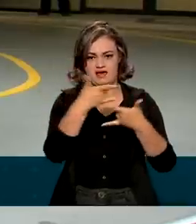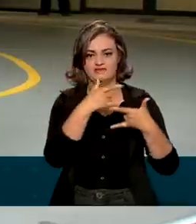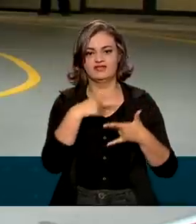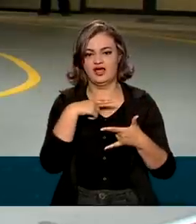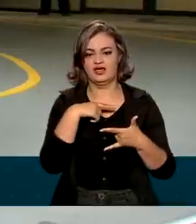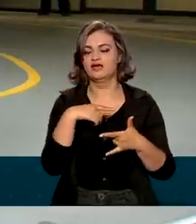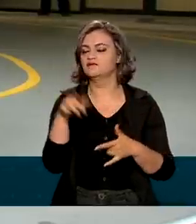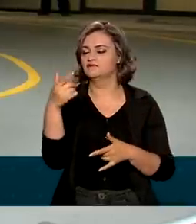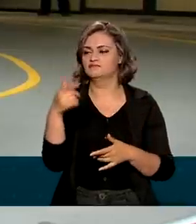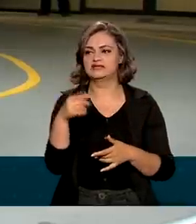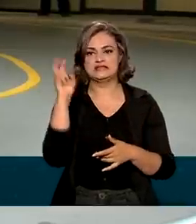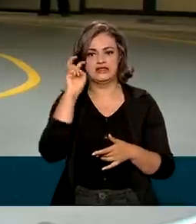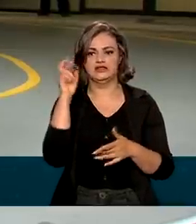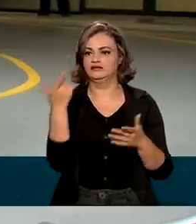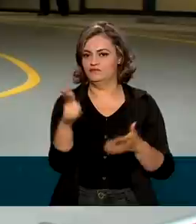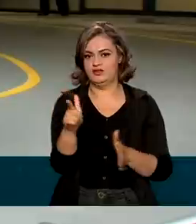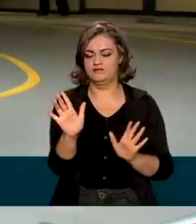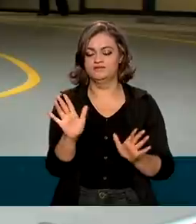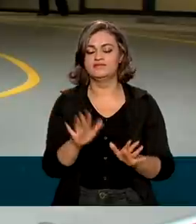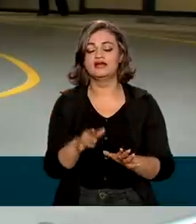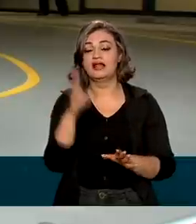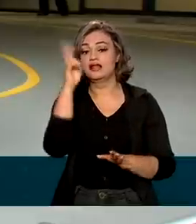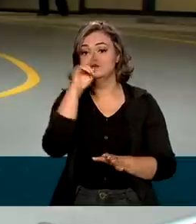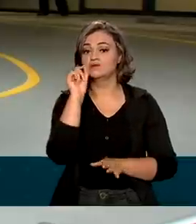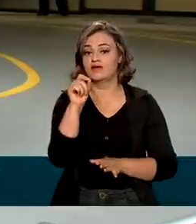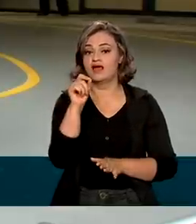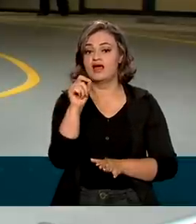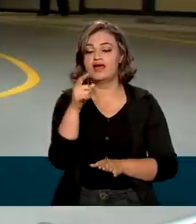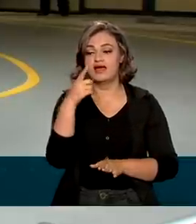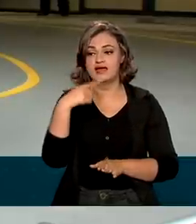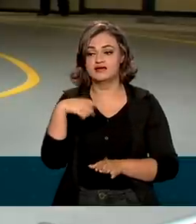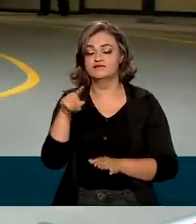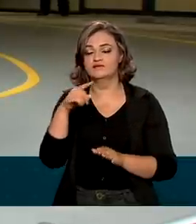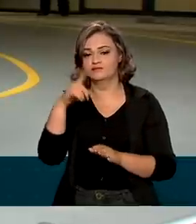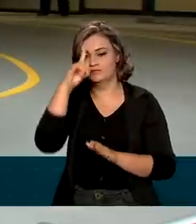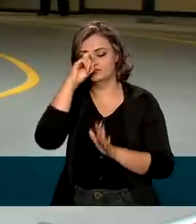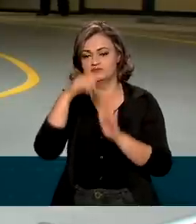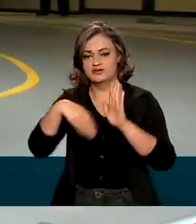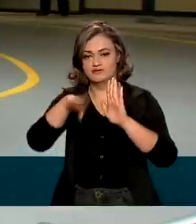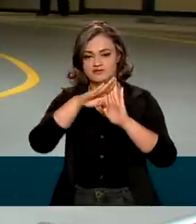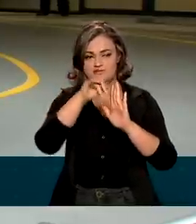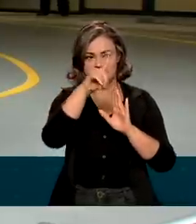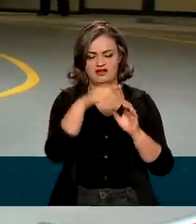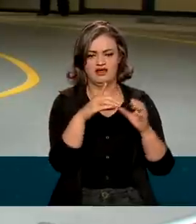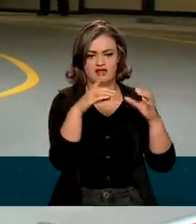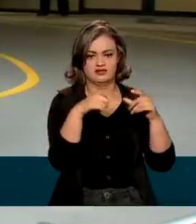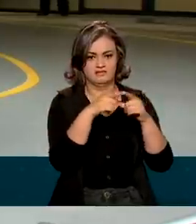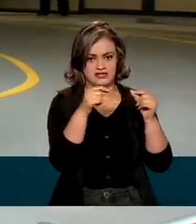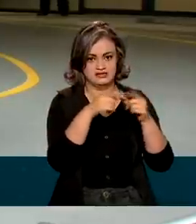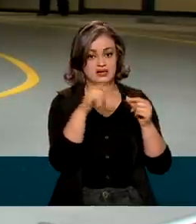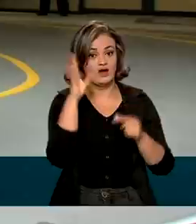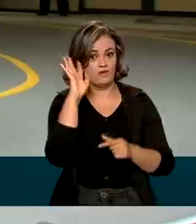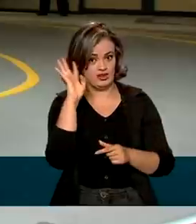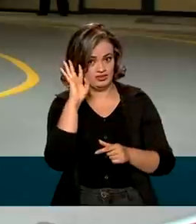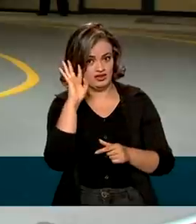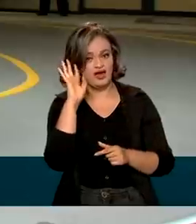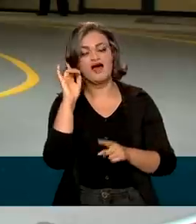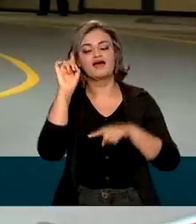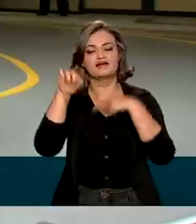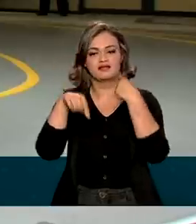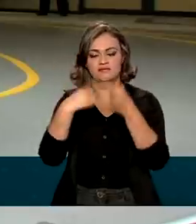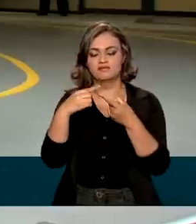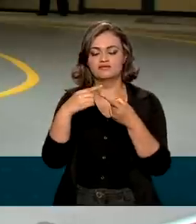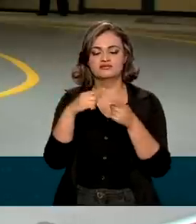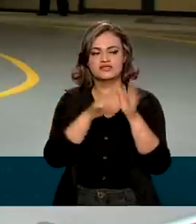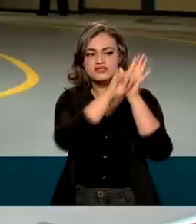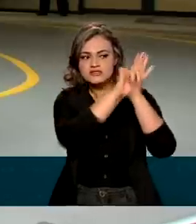Lembrando que o presidente Jair Bolsonaro foi internado no Hospital das Forças Armadas, em Brasília, na quarta-feira. E, depois